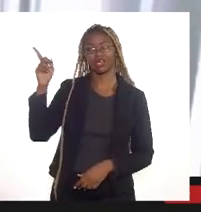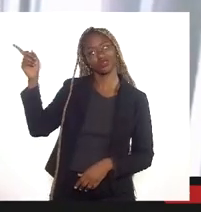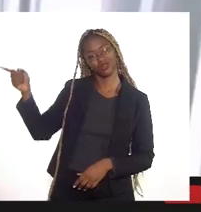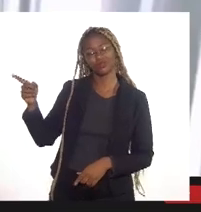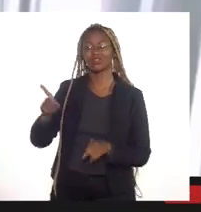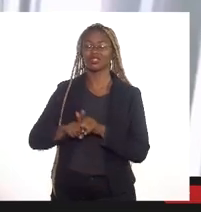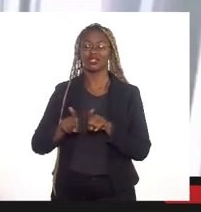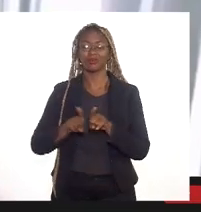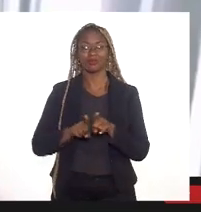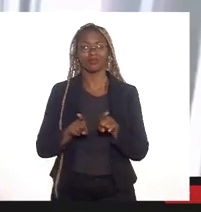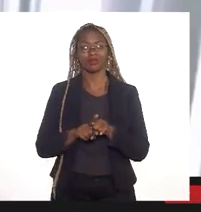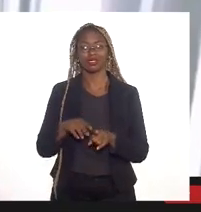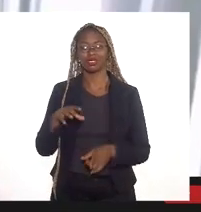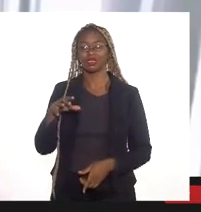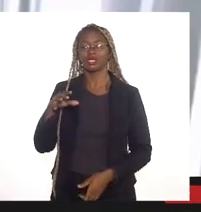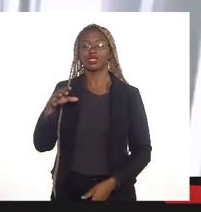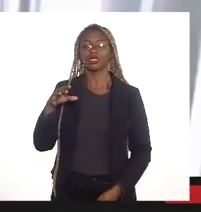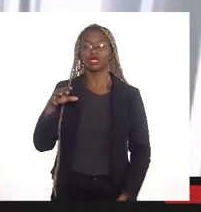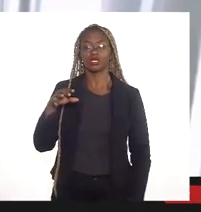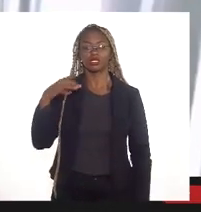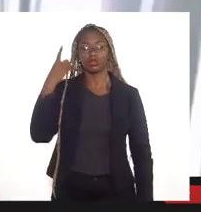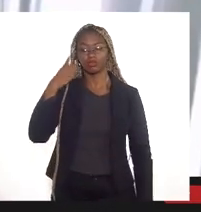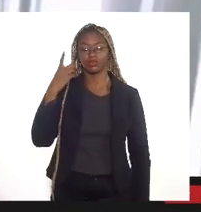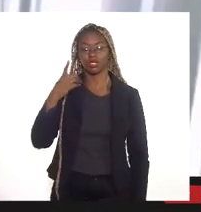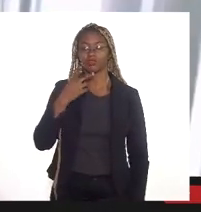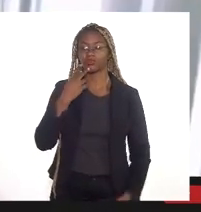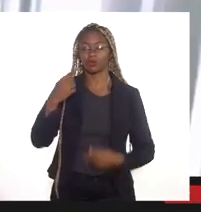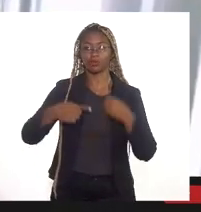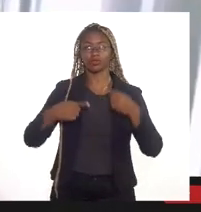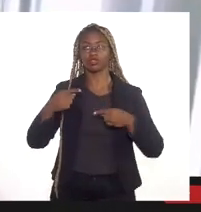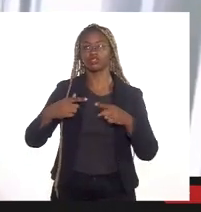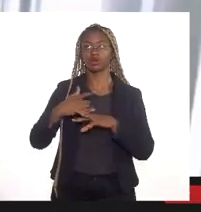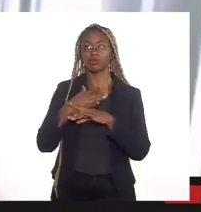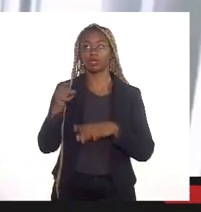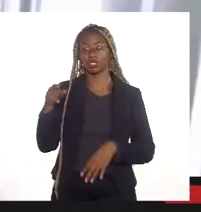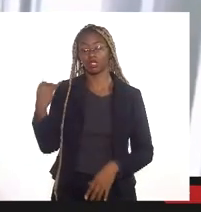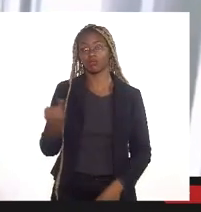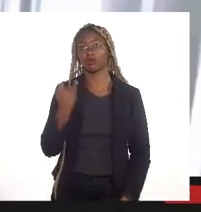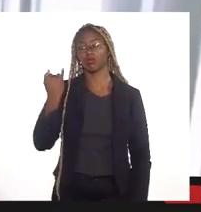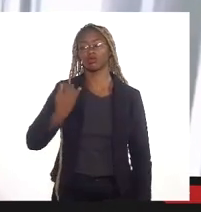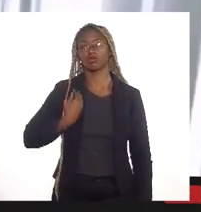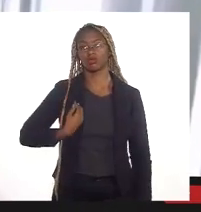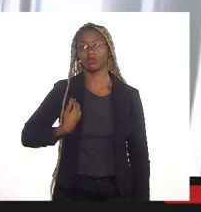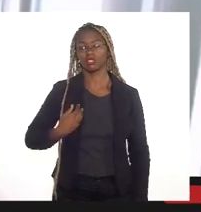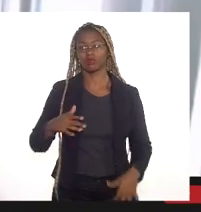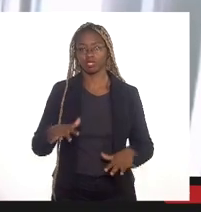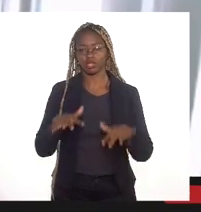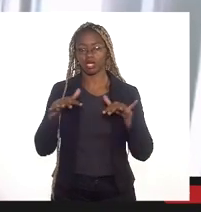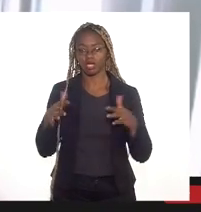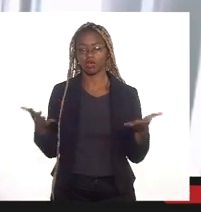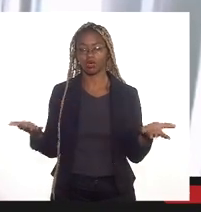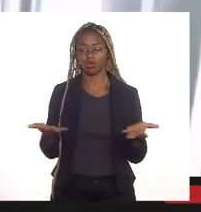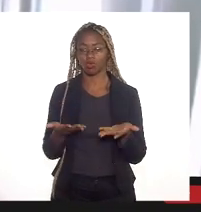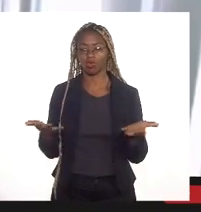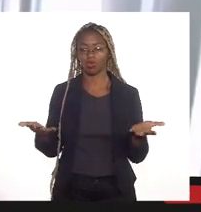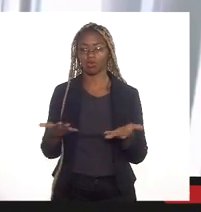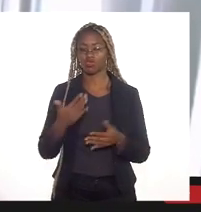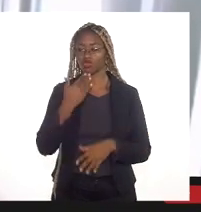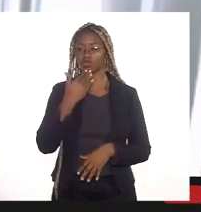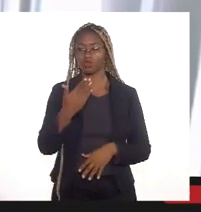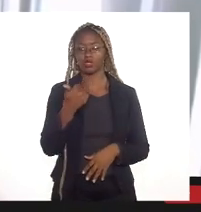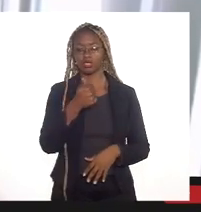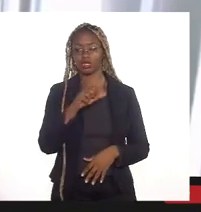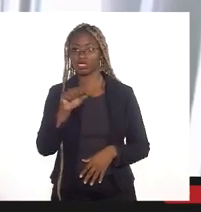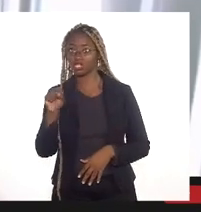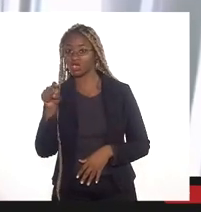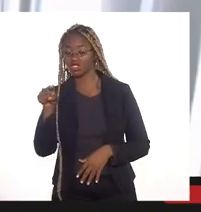as questões ligadas à política urbana, é muito importante a sua participação aqui na nossa audiência. eu peço a assessoria